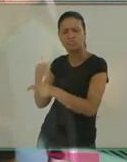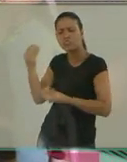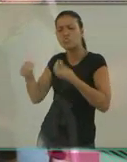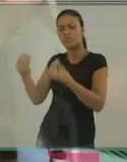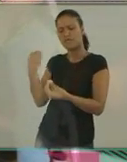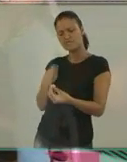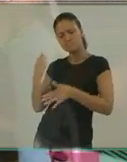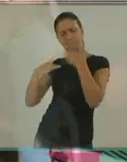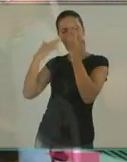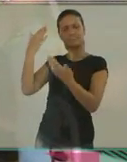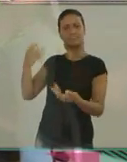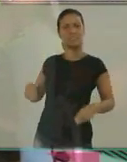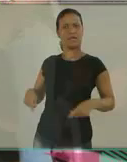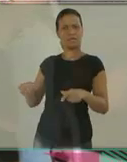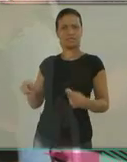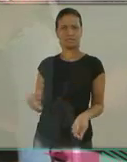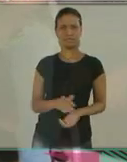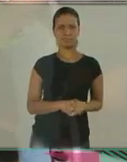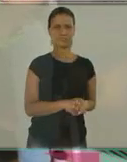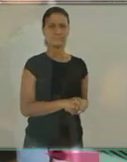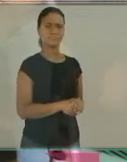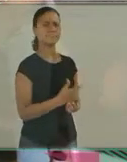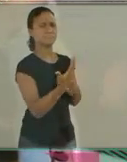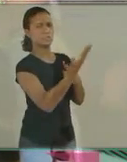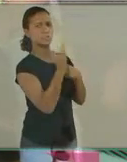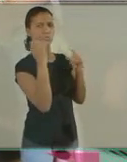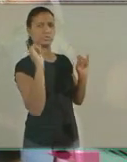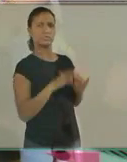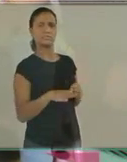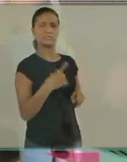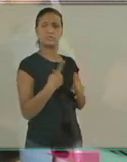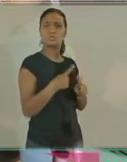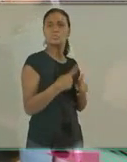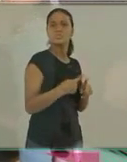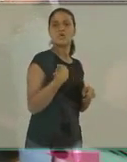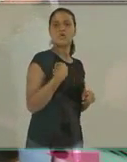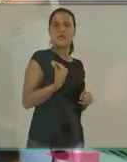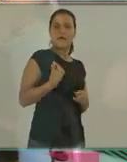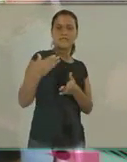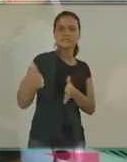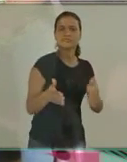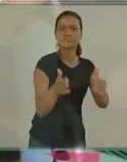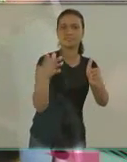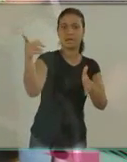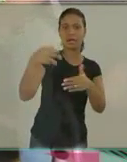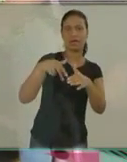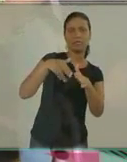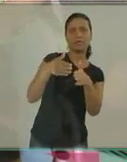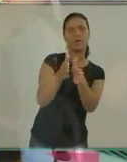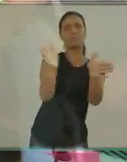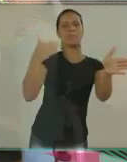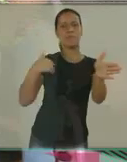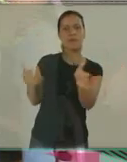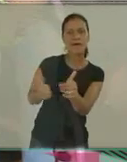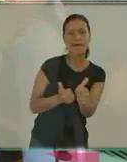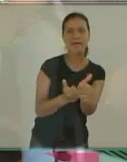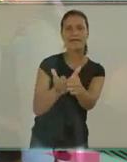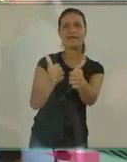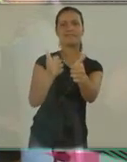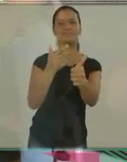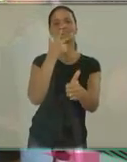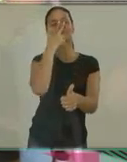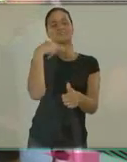cadeirante, ajudou você a lidar bem com a cadeira? Ajudou, sim. Porque a Luciana foi abrindo caminho, né? Para mim. Tudo que ela